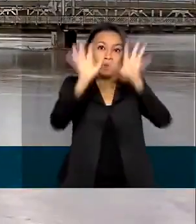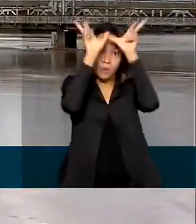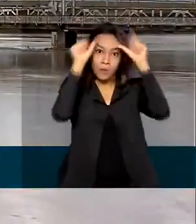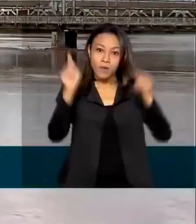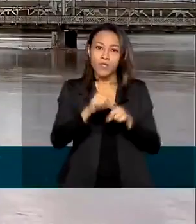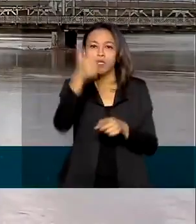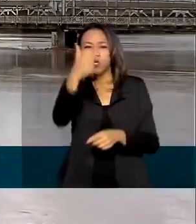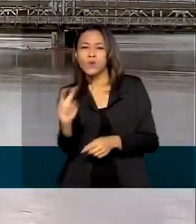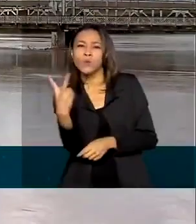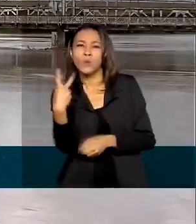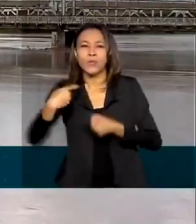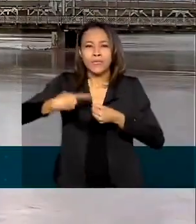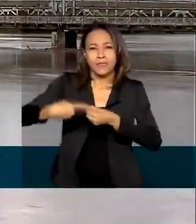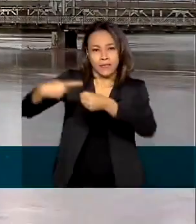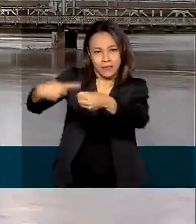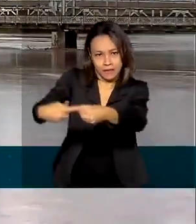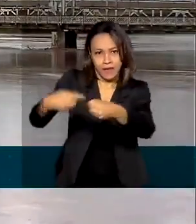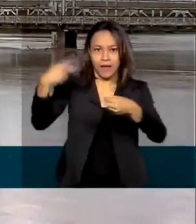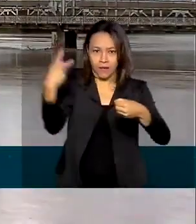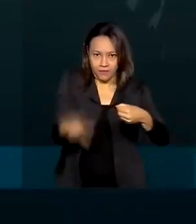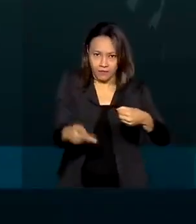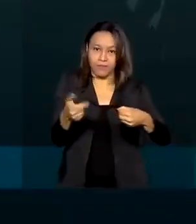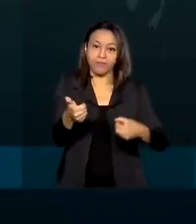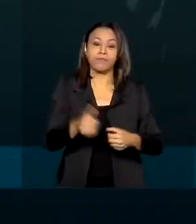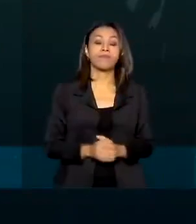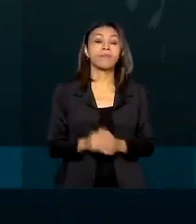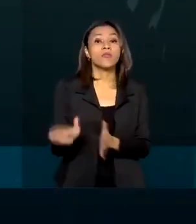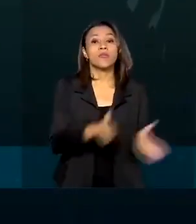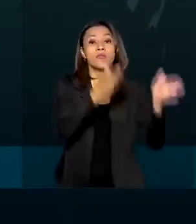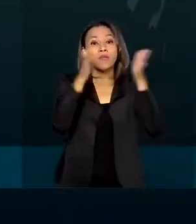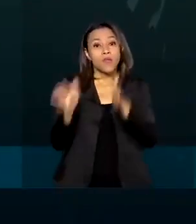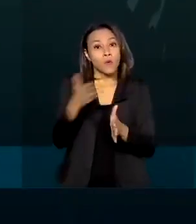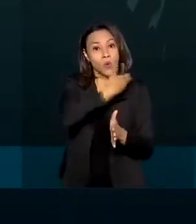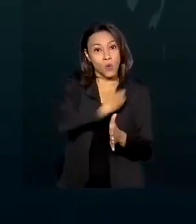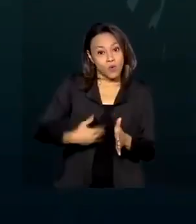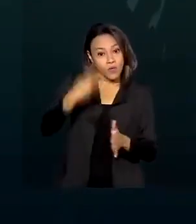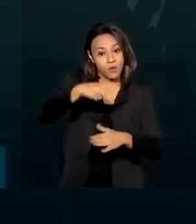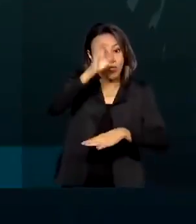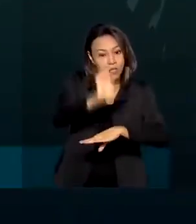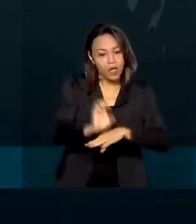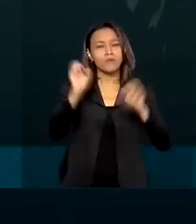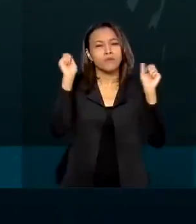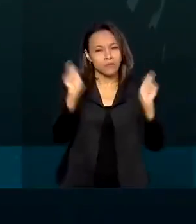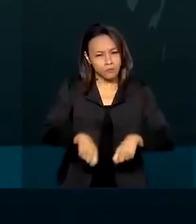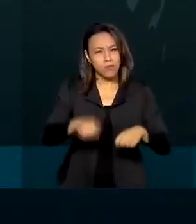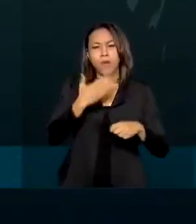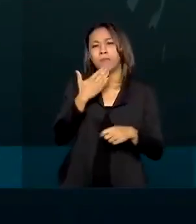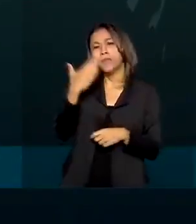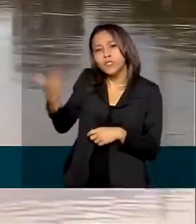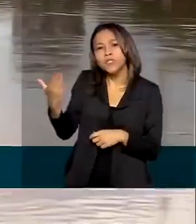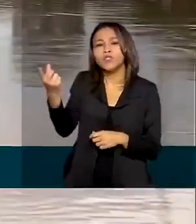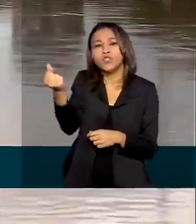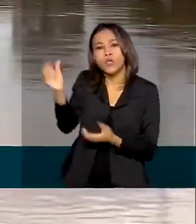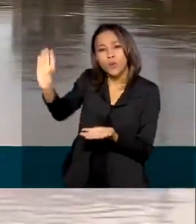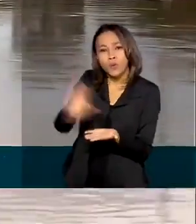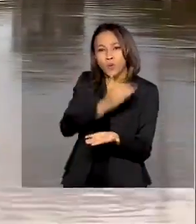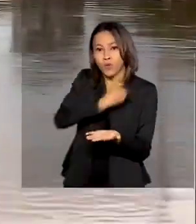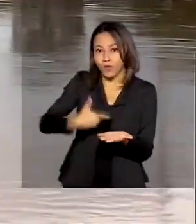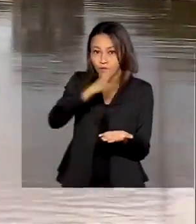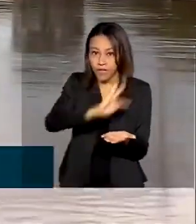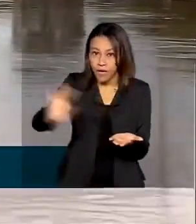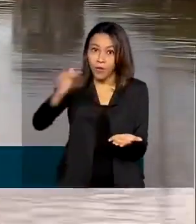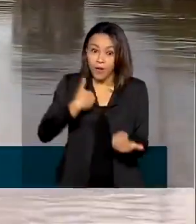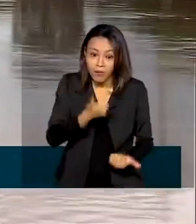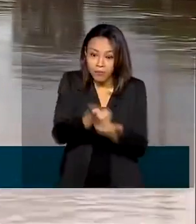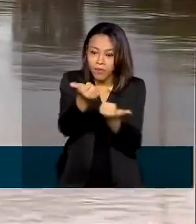de Sena Madureira e Santa Rosa do Purus. O governo estadual já pode solicitar recursos federais para ações de